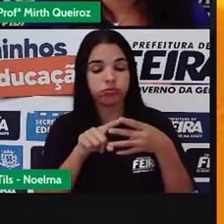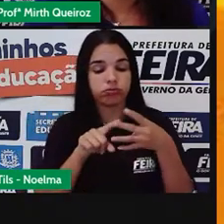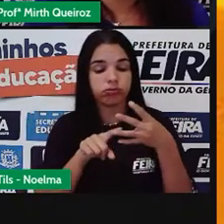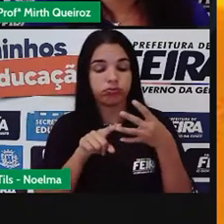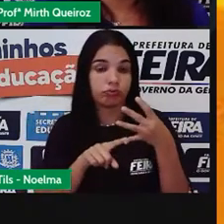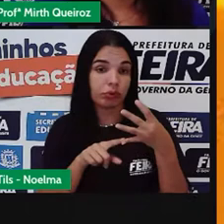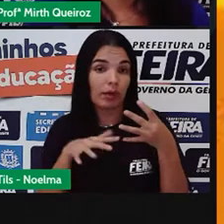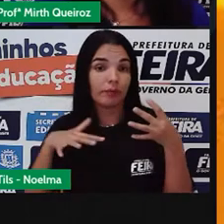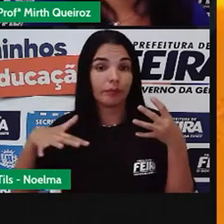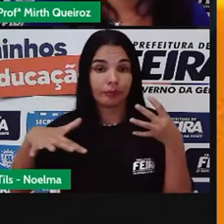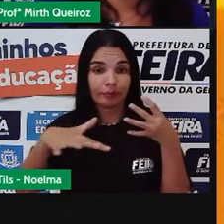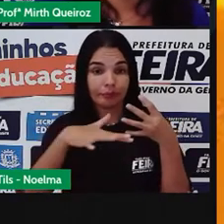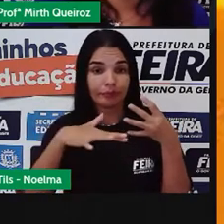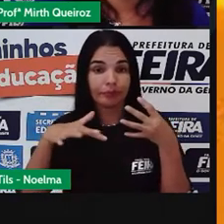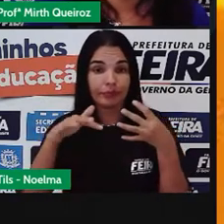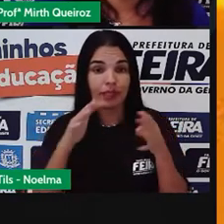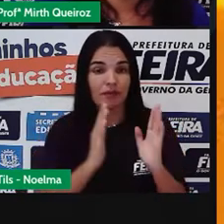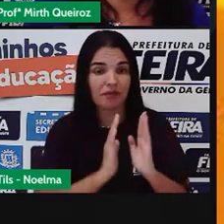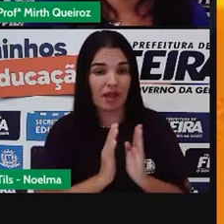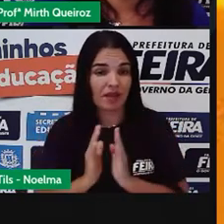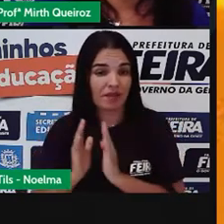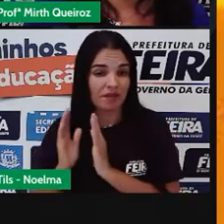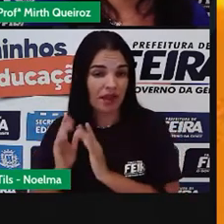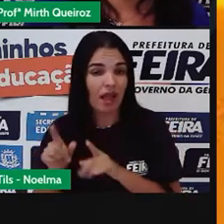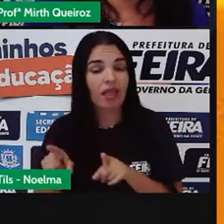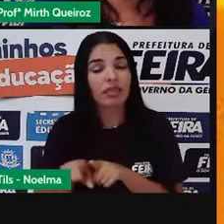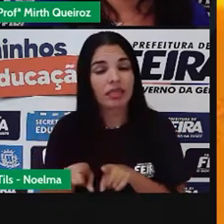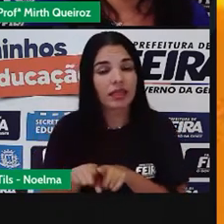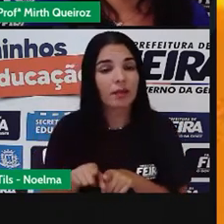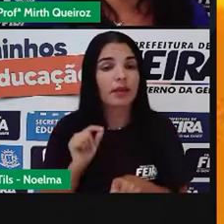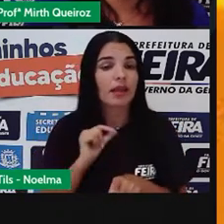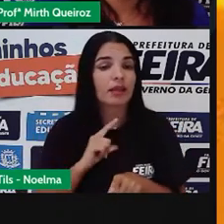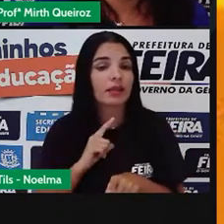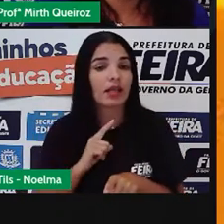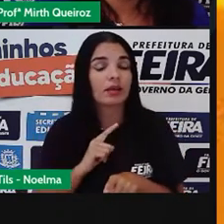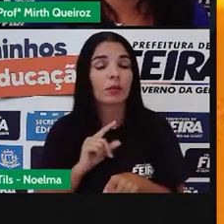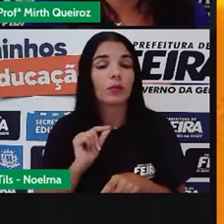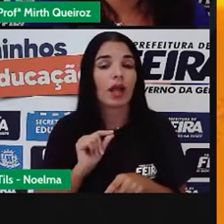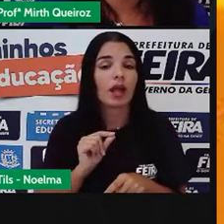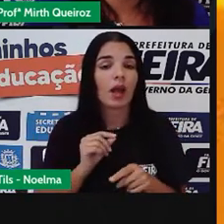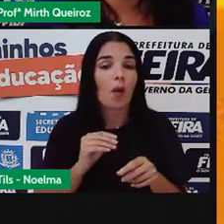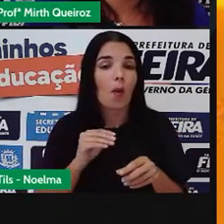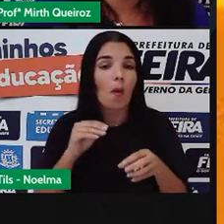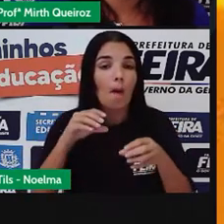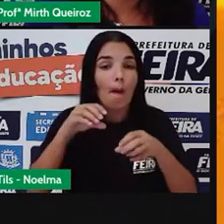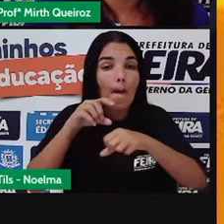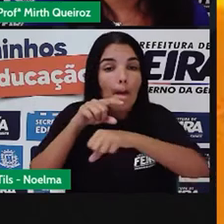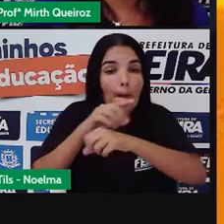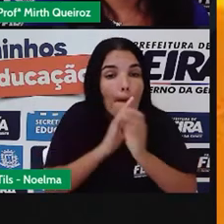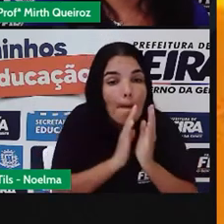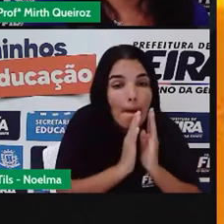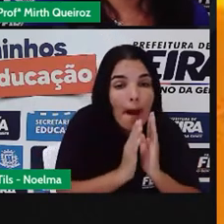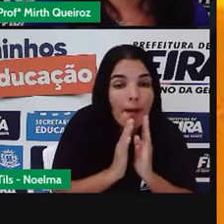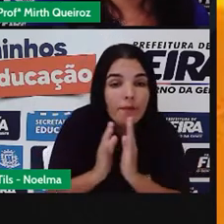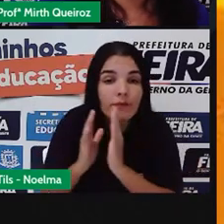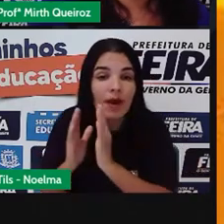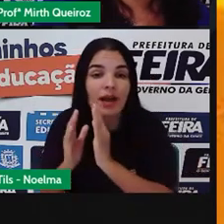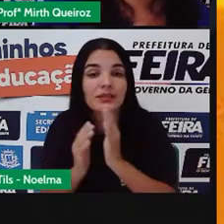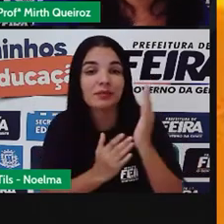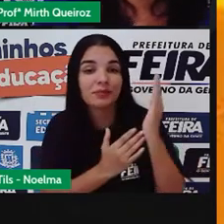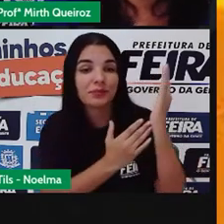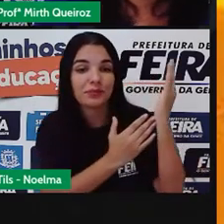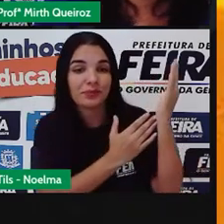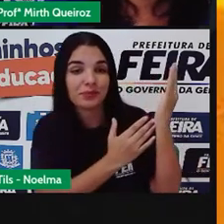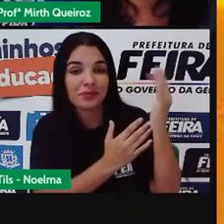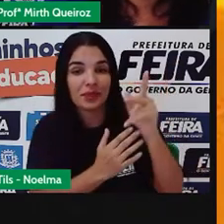que a gente viu aqui, nós temos as fases de transição. Seria a fase de puberdade, é uma dessas fases de transição, que vai aí desde